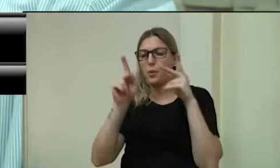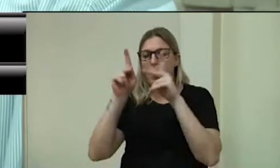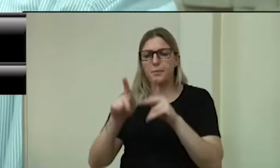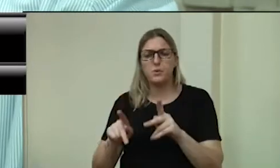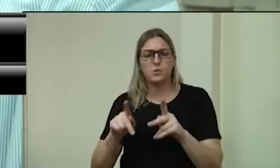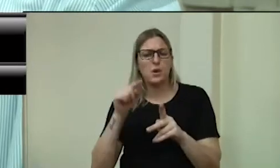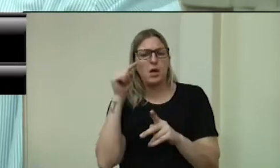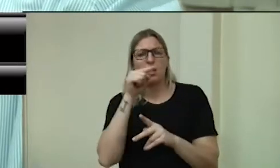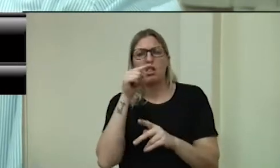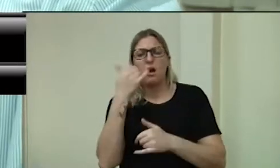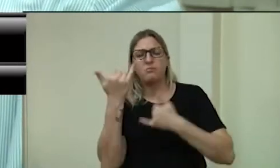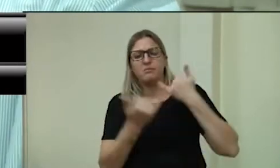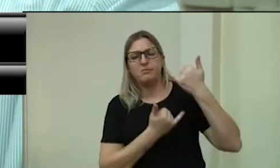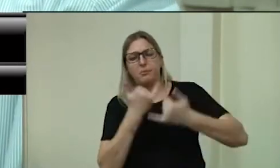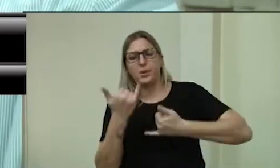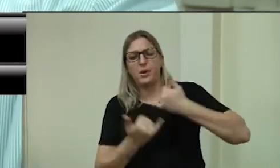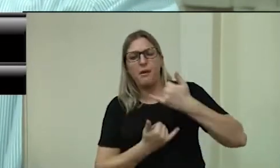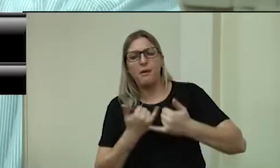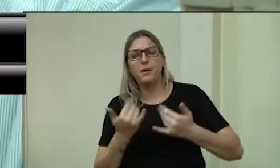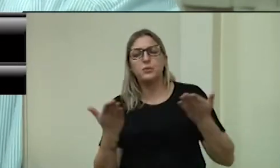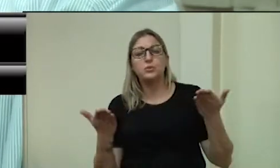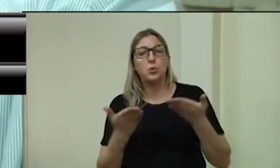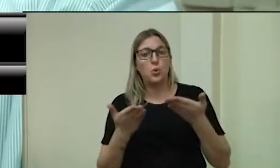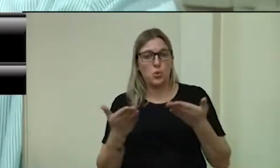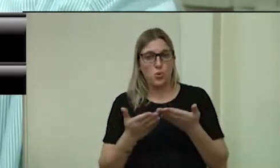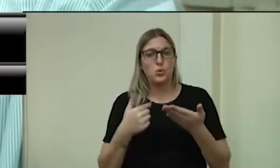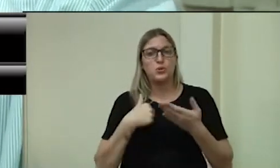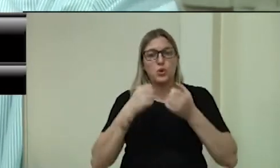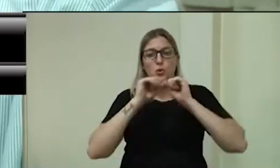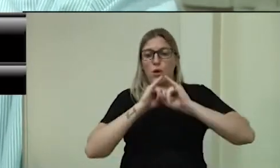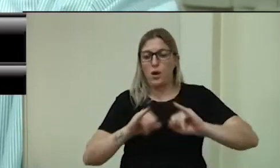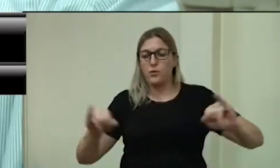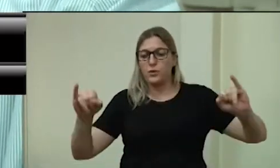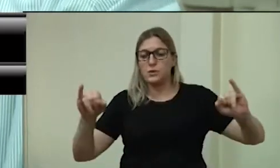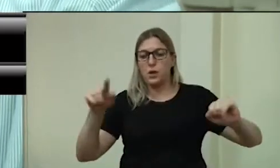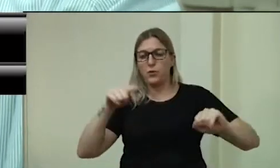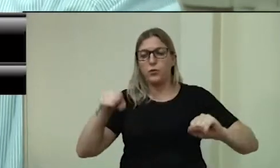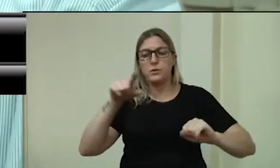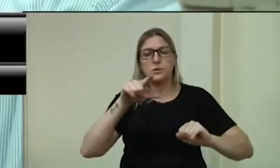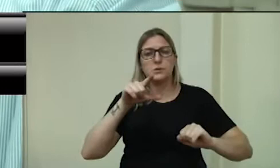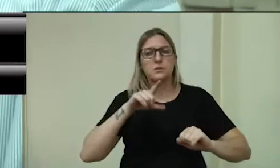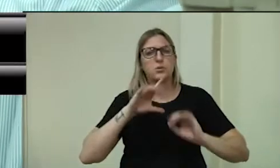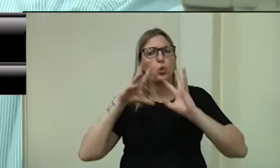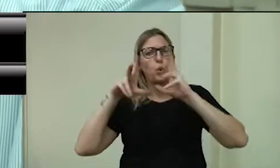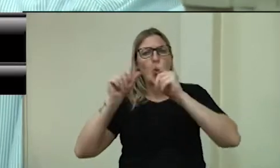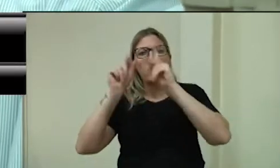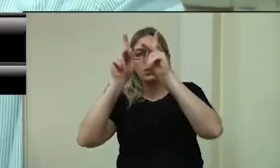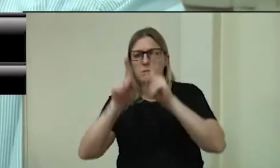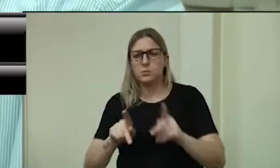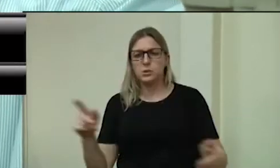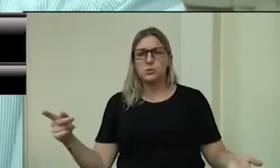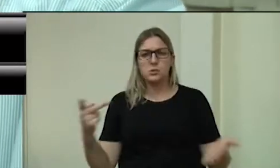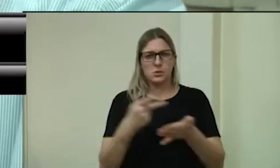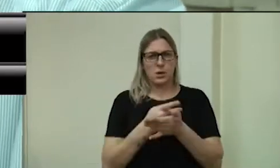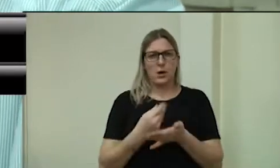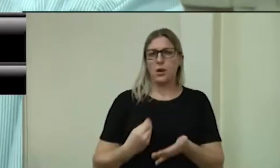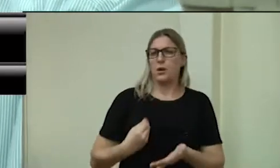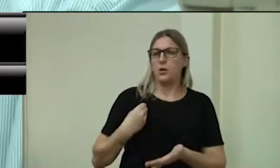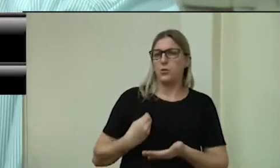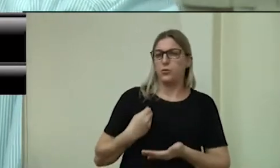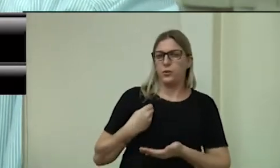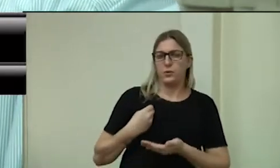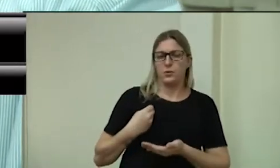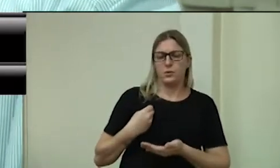brincar. E hoje, vou dizer uma coisa para vocês, não tem a pessoa que erra na vida. Uma vez, você erra. Pode ser o cara